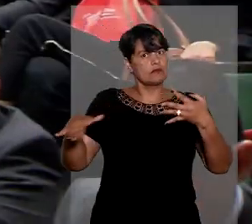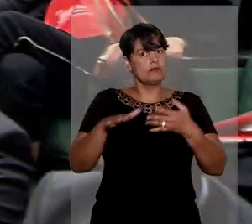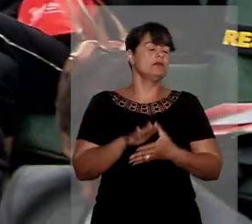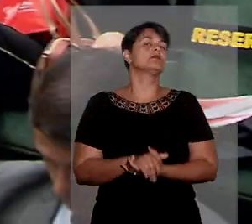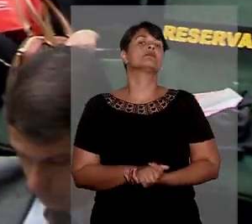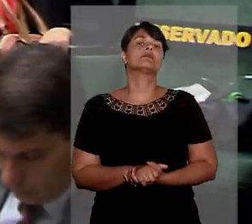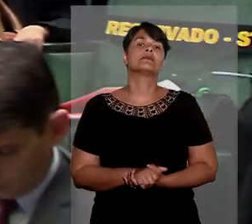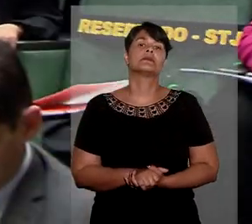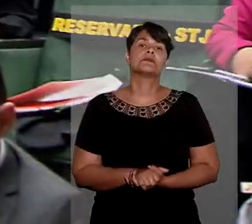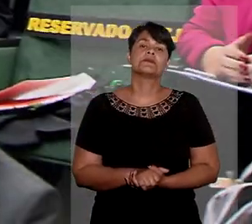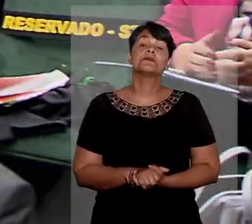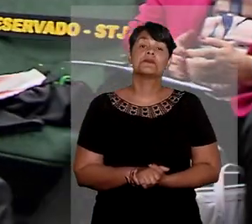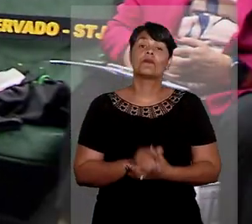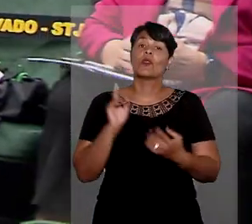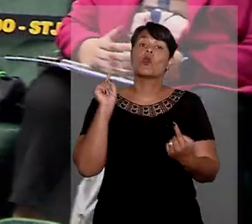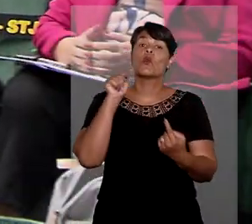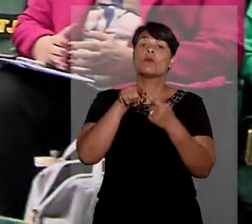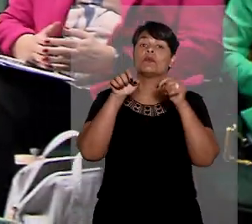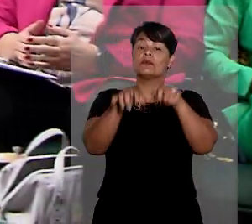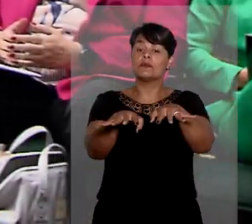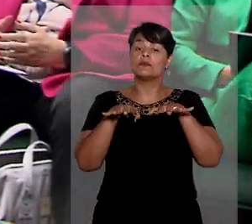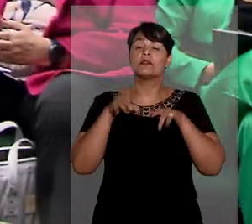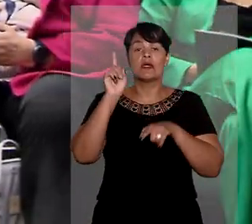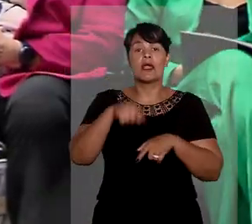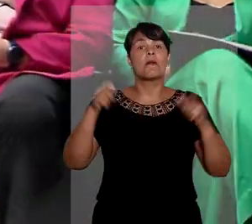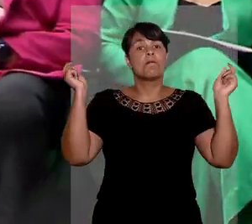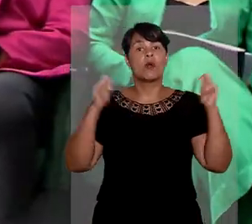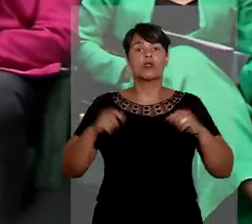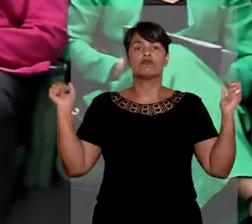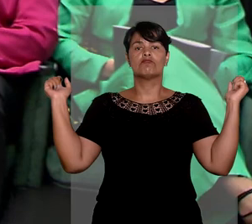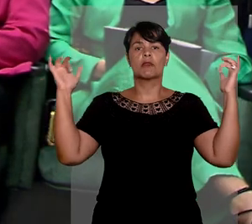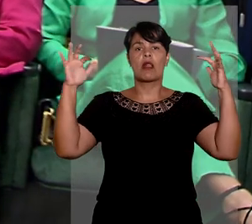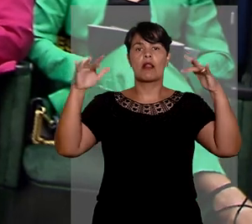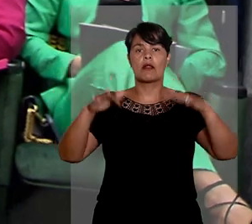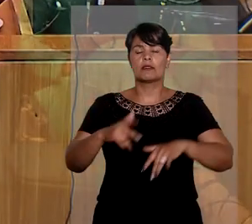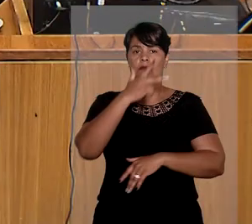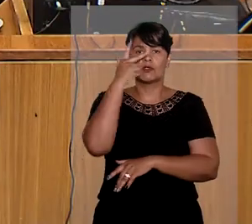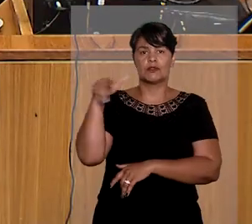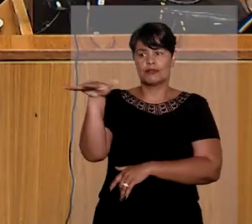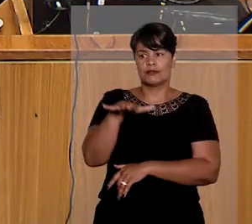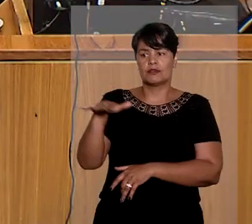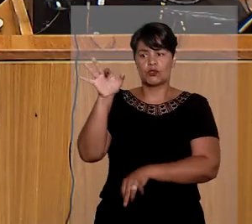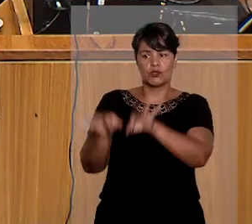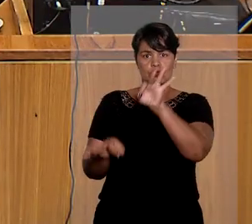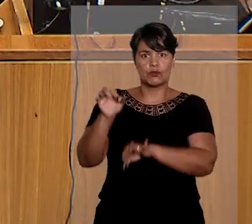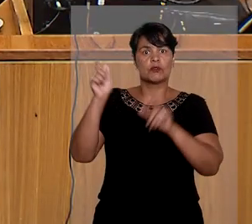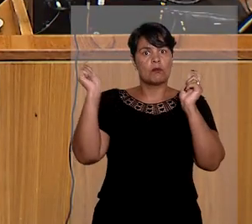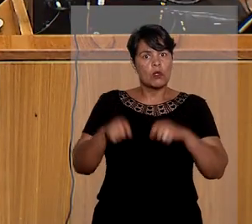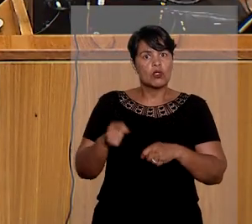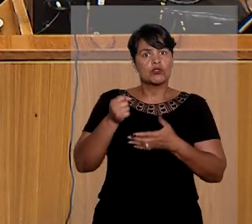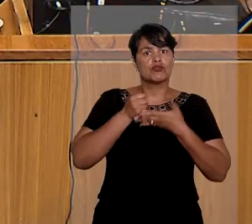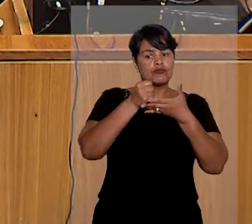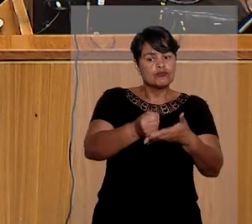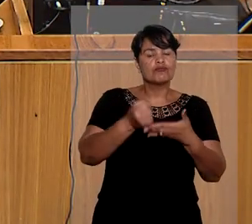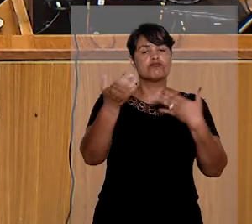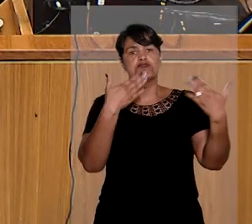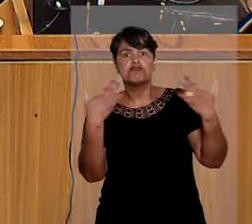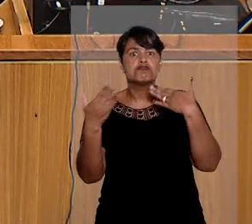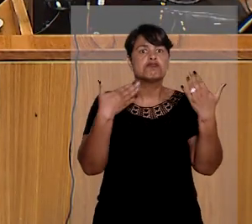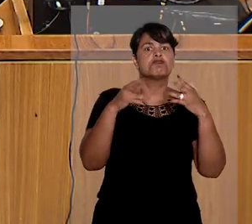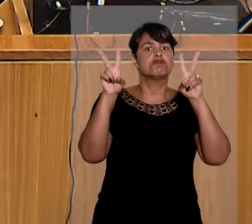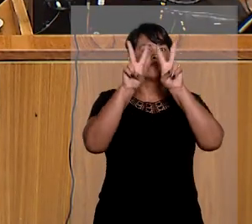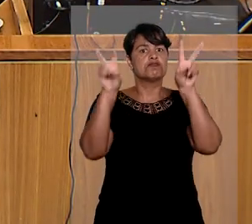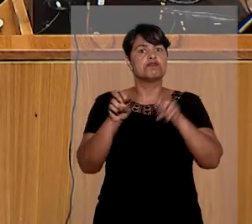pública é permitir a participação da comunidade jurídica no debate e fornecer subsídios para os ministros que afetaram para